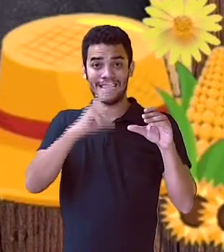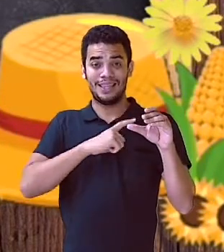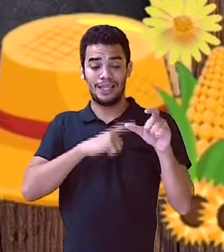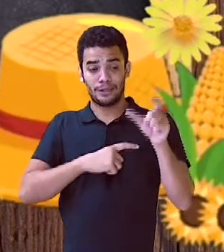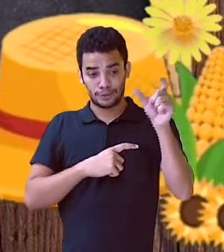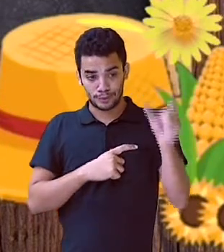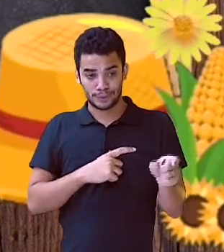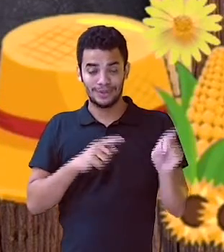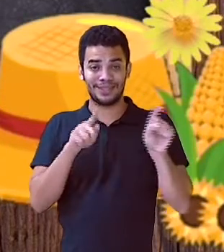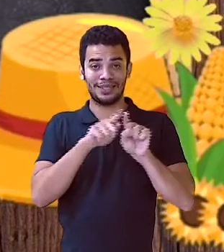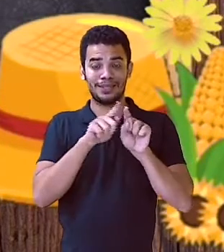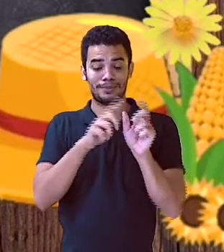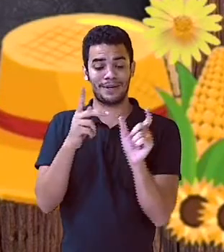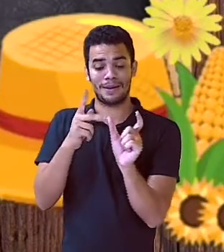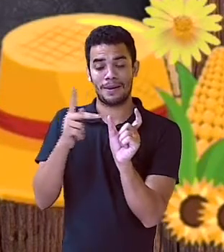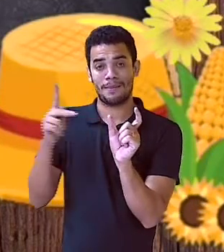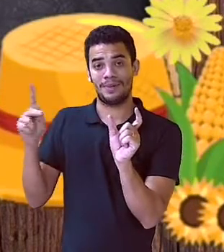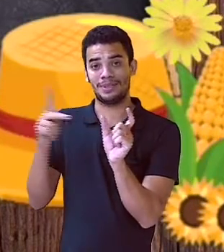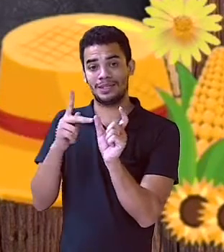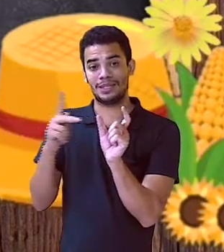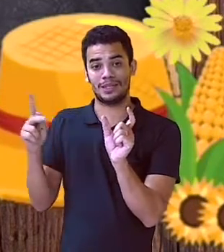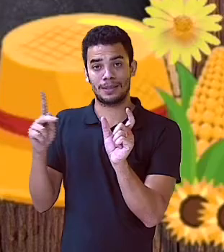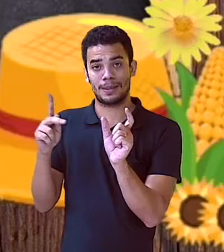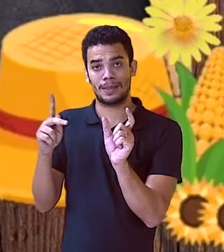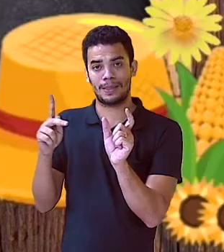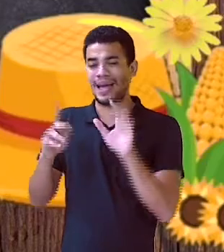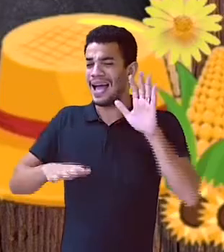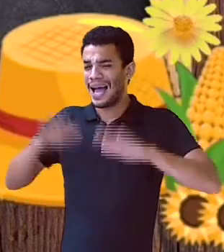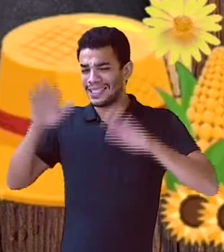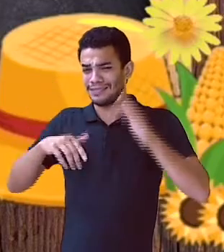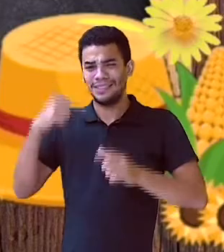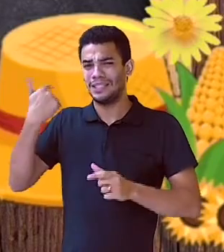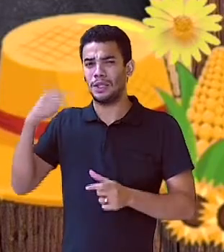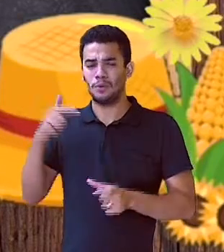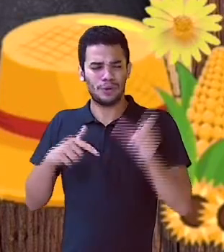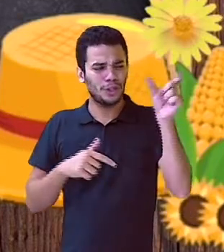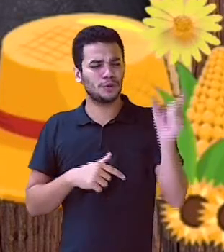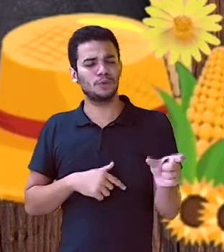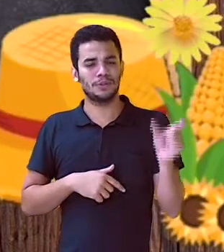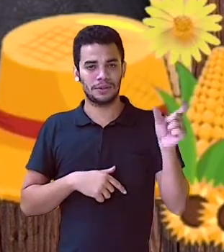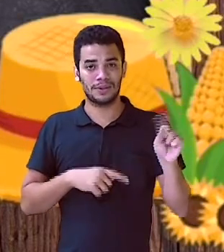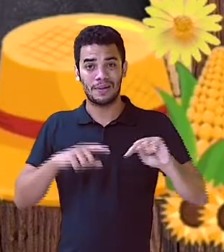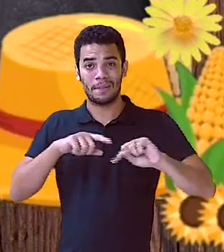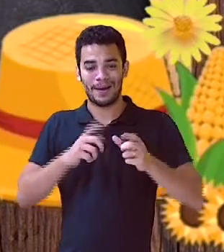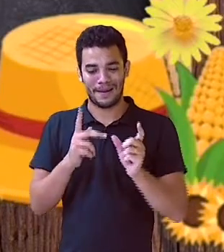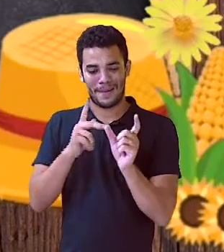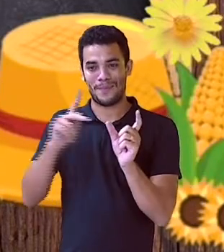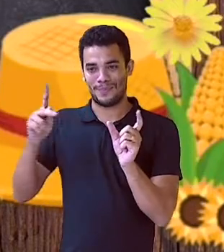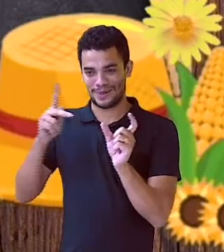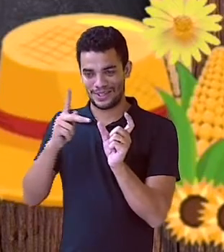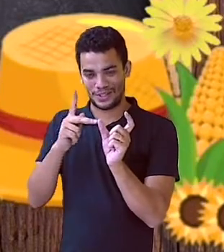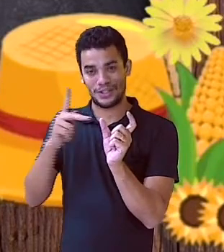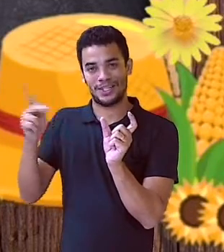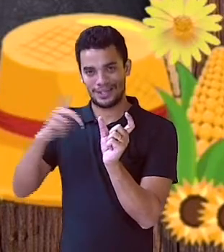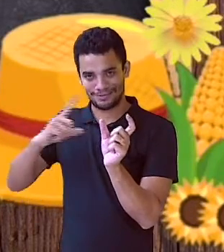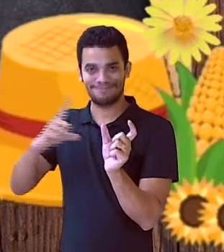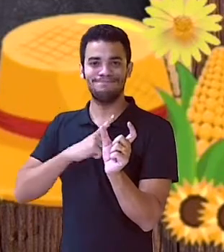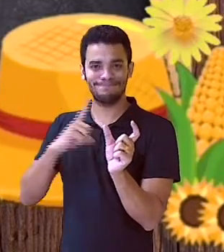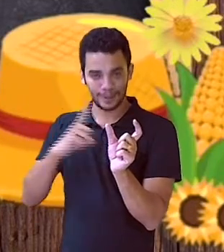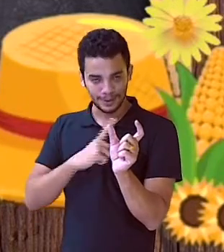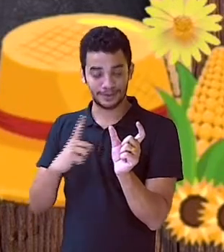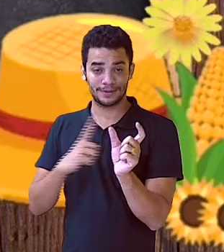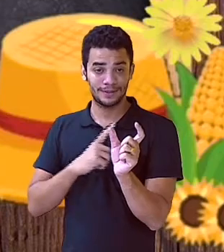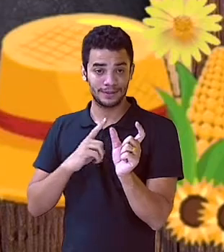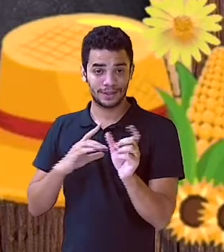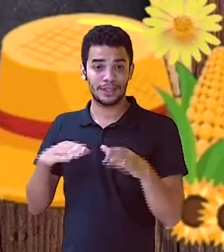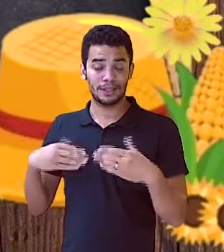Às vezes, você não pode ter um sujeito, mas predicado você vai ter sim. E é o tema da nossa aula central hoje. Esse